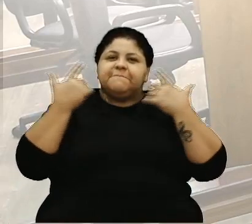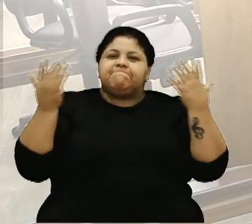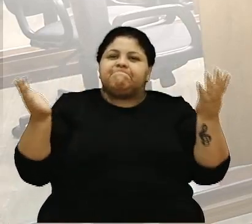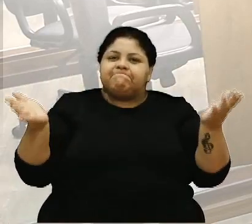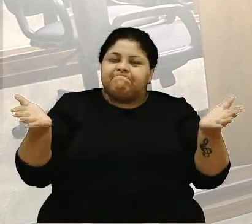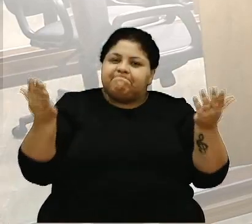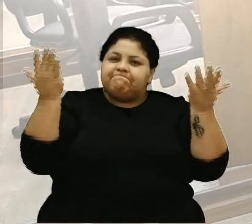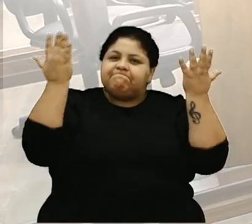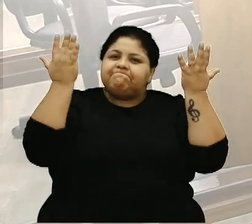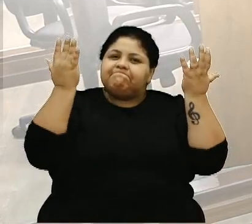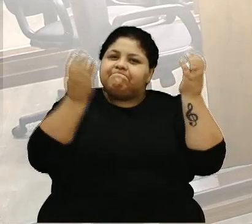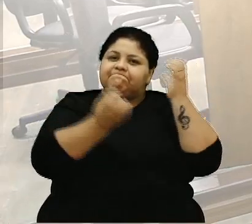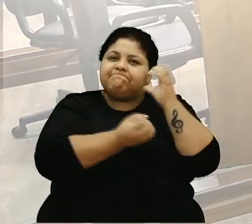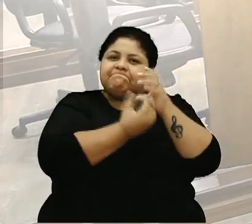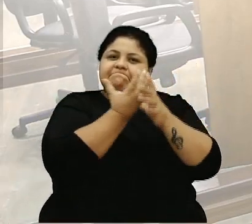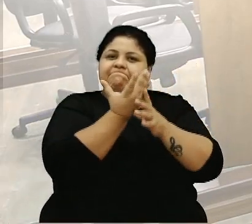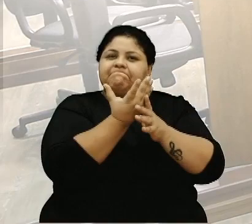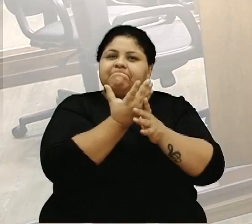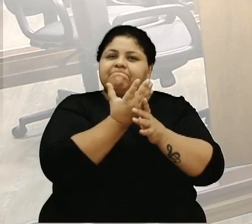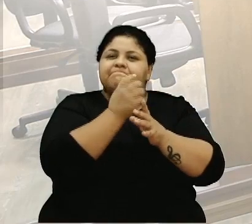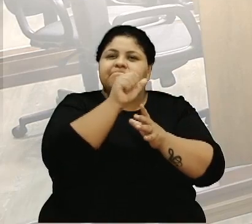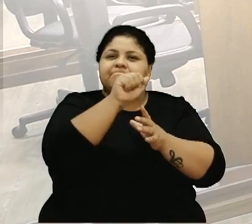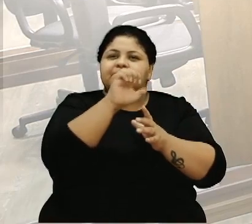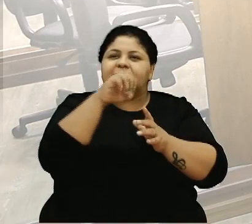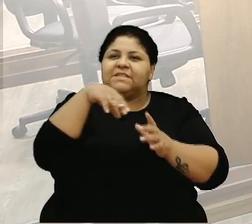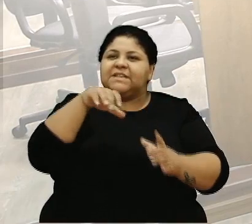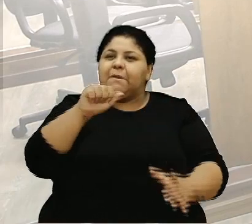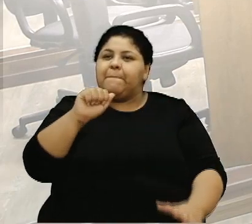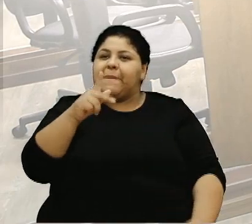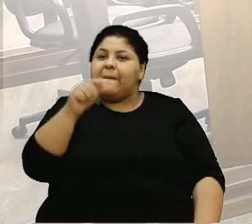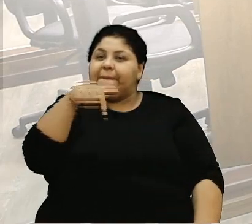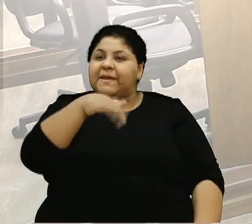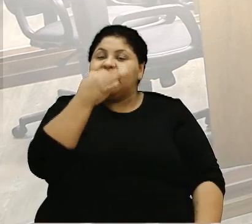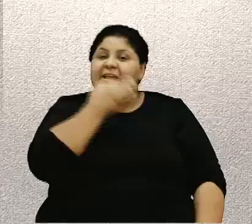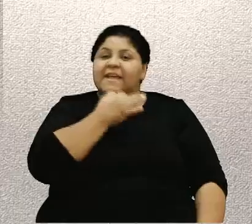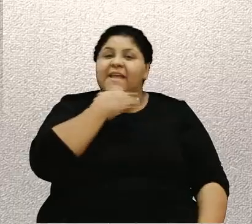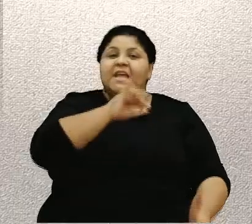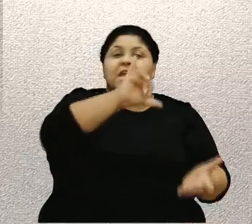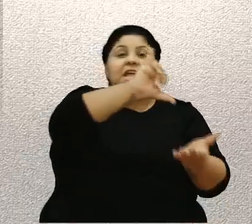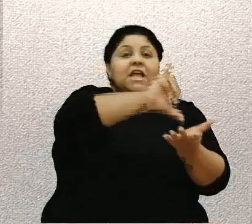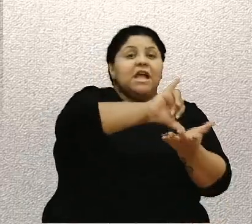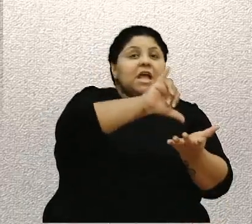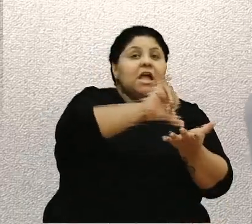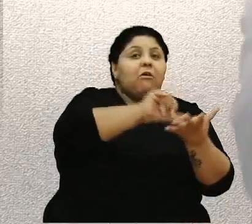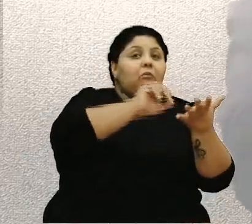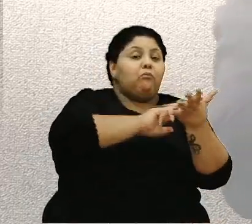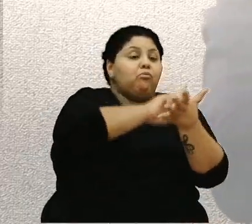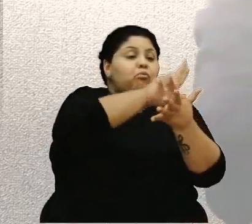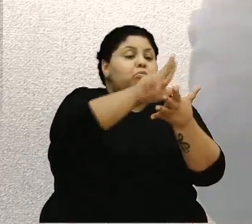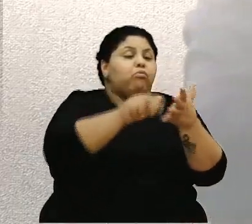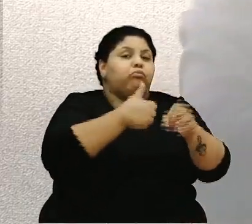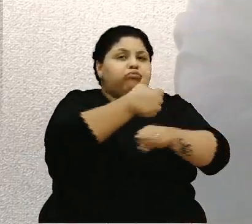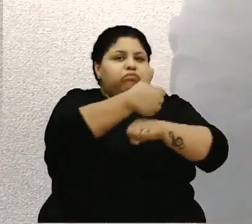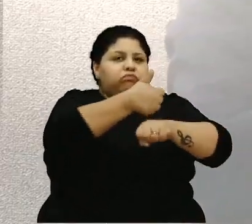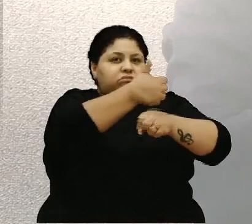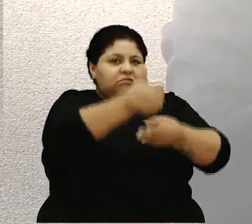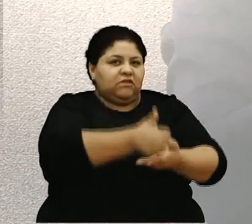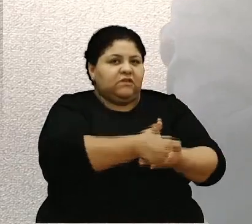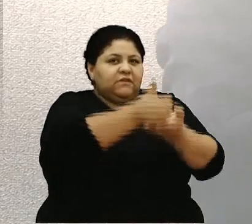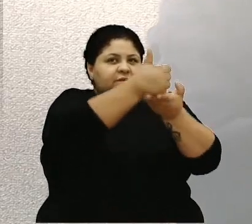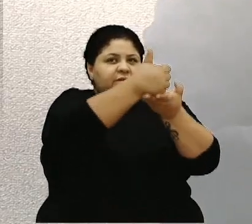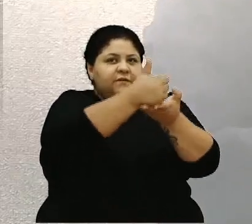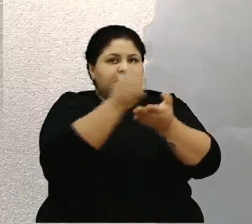implementação do CEMAP em Caxias do Sul, que é o Centro Multiprofissional de Apoio à